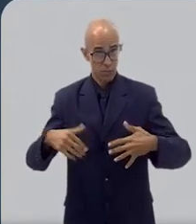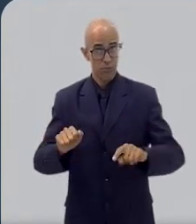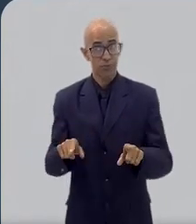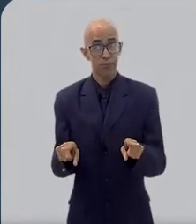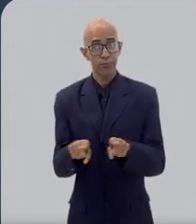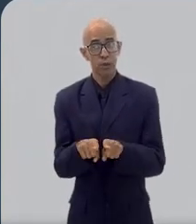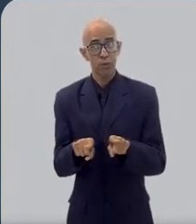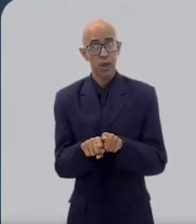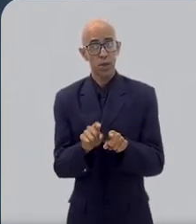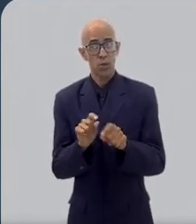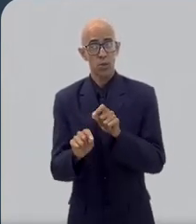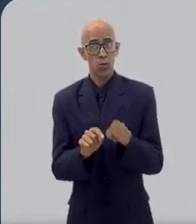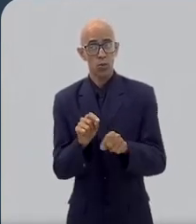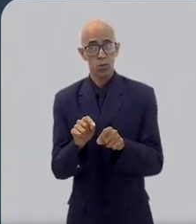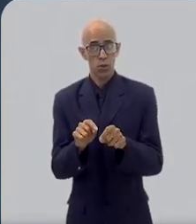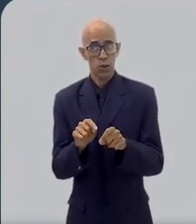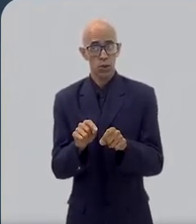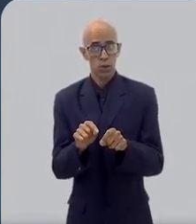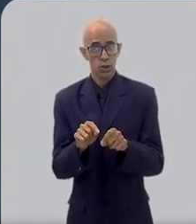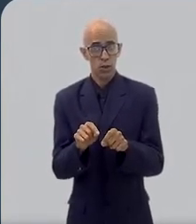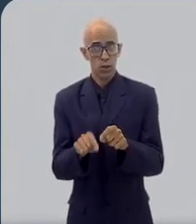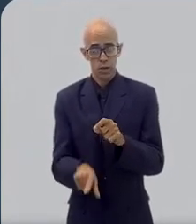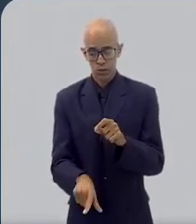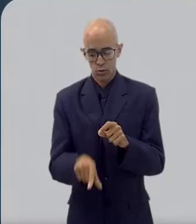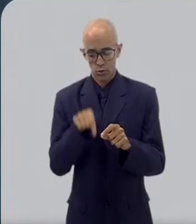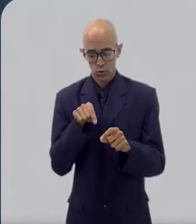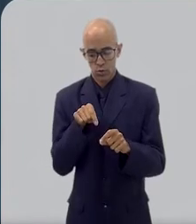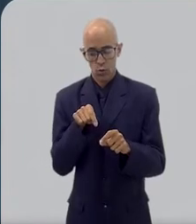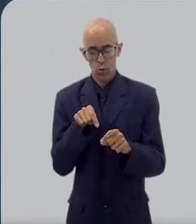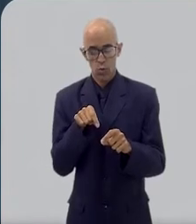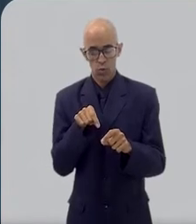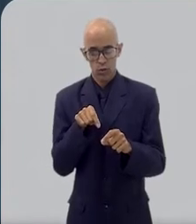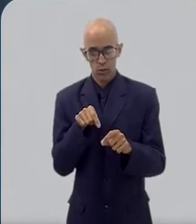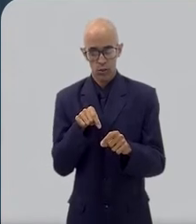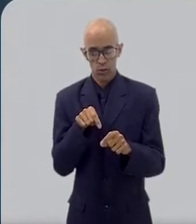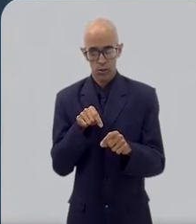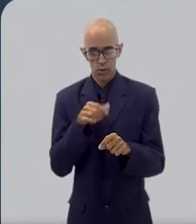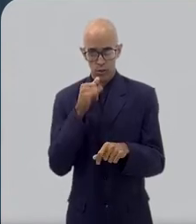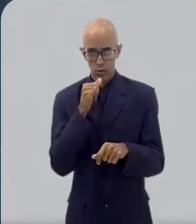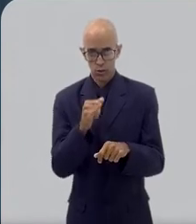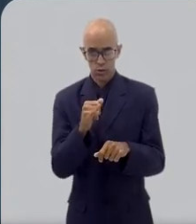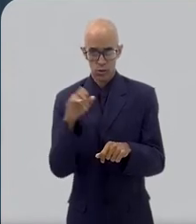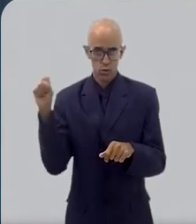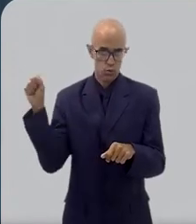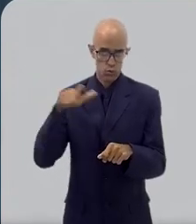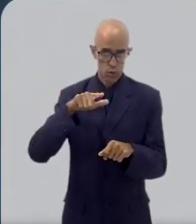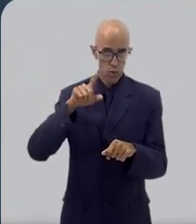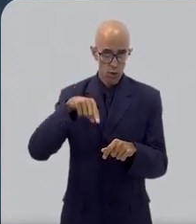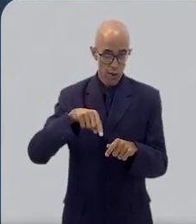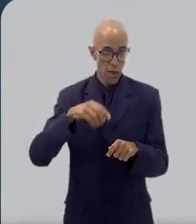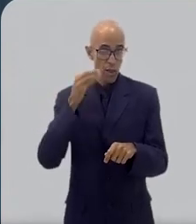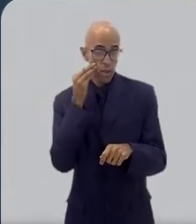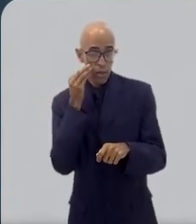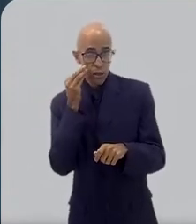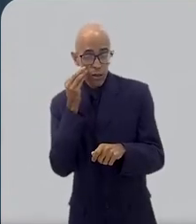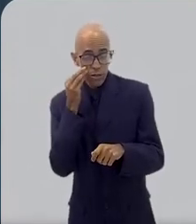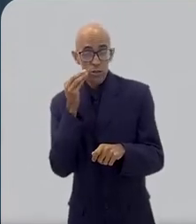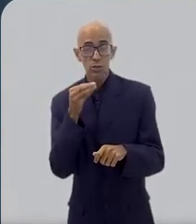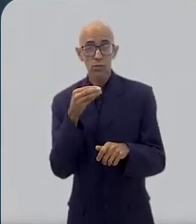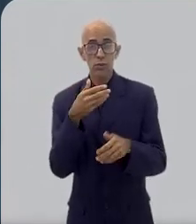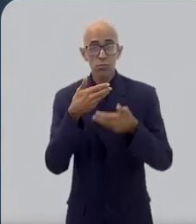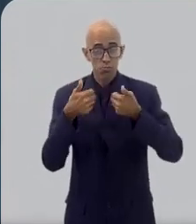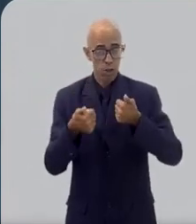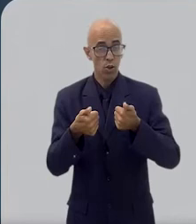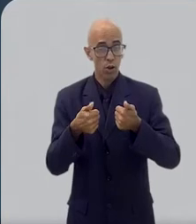Também a opção por investir na fotovoltaica pode ser uma tentativa de responder a essa demanda que